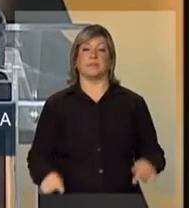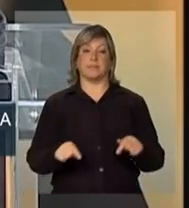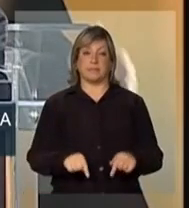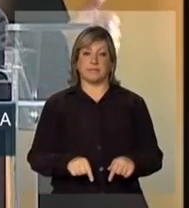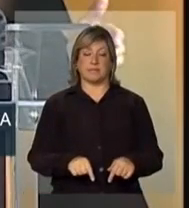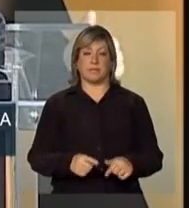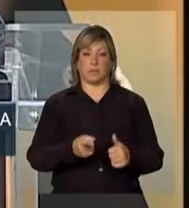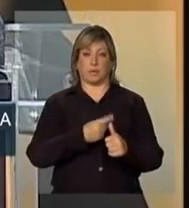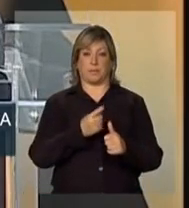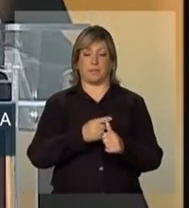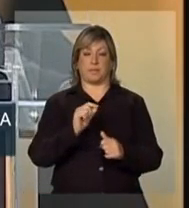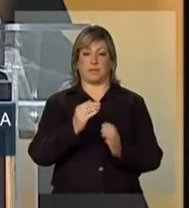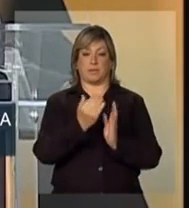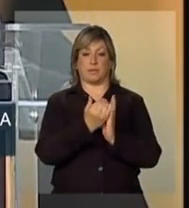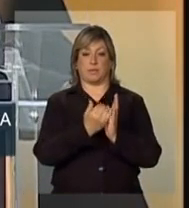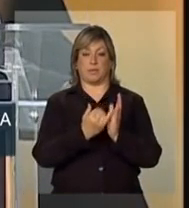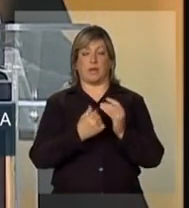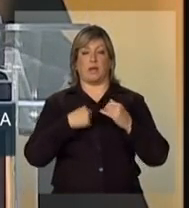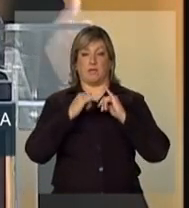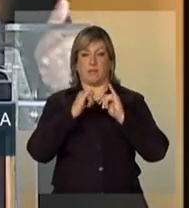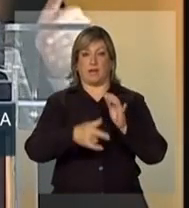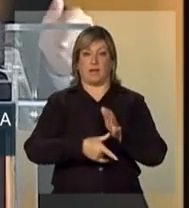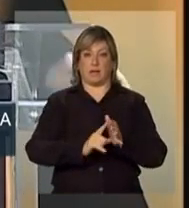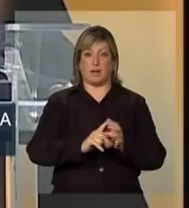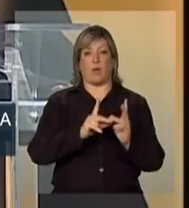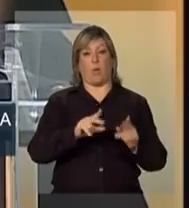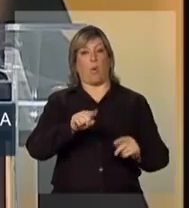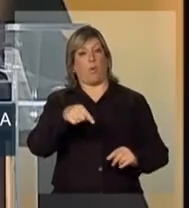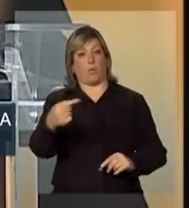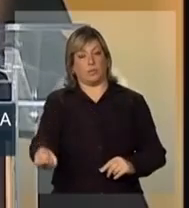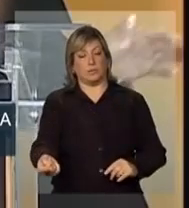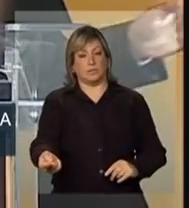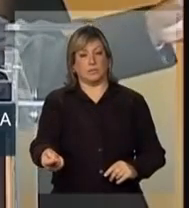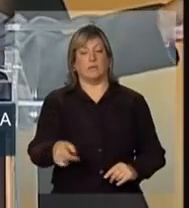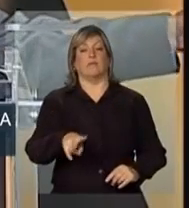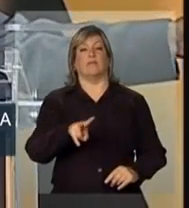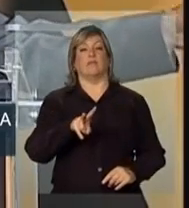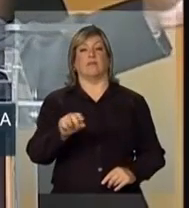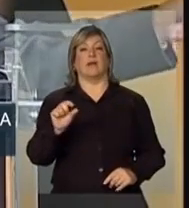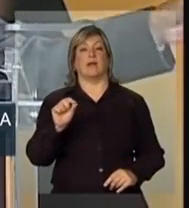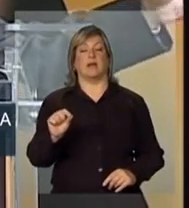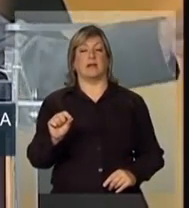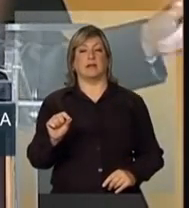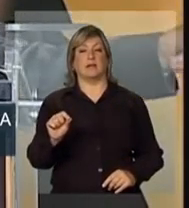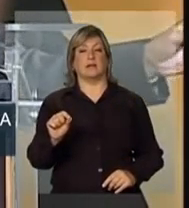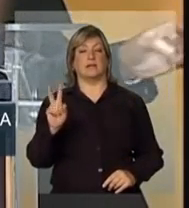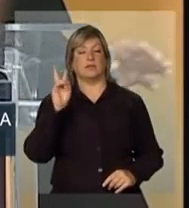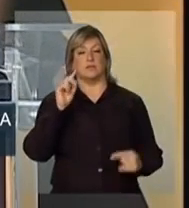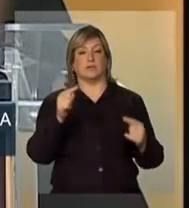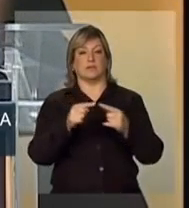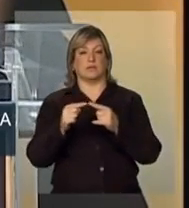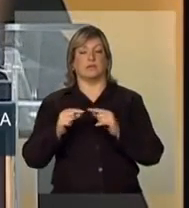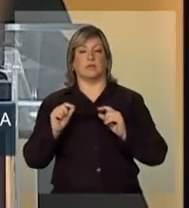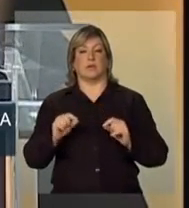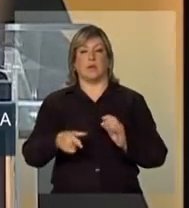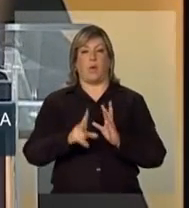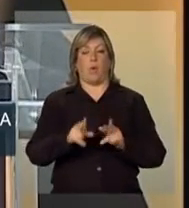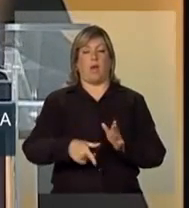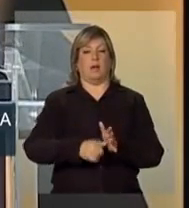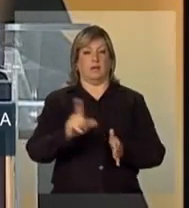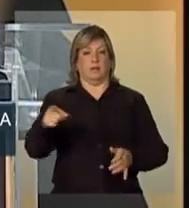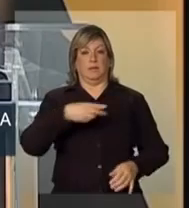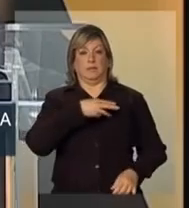o primeiro programa que eu mencionei, como o outro, vai na linha do que disse aqui, enfatizou o ministro